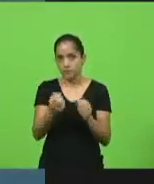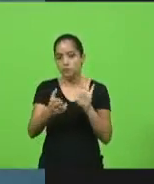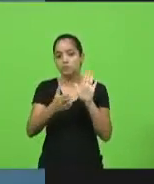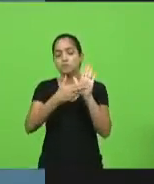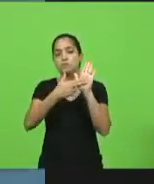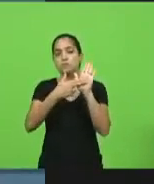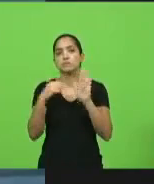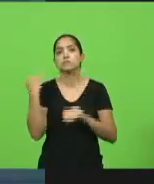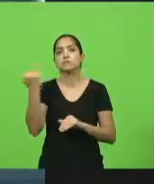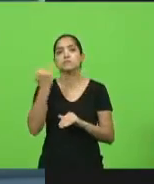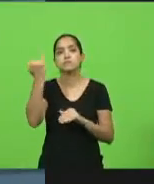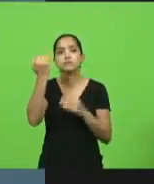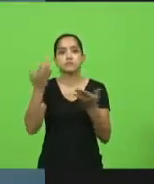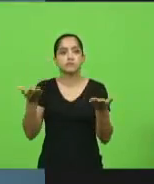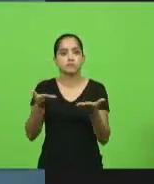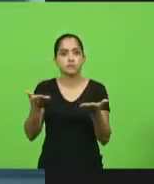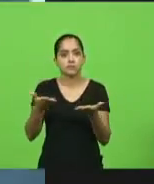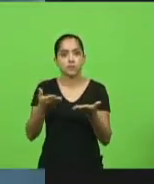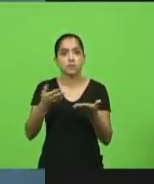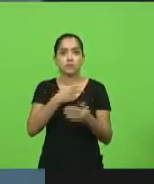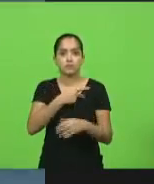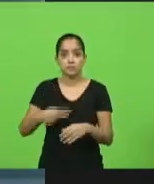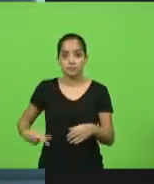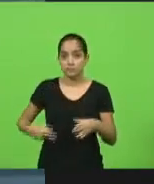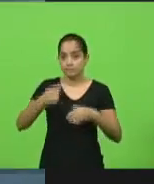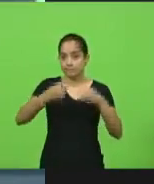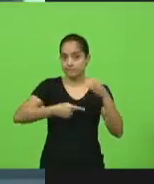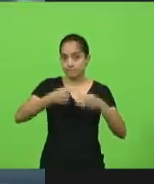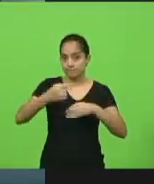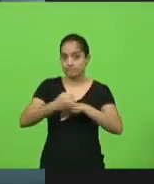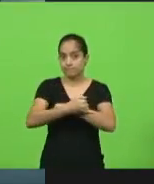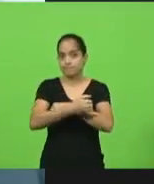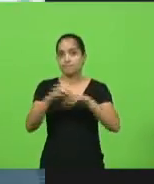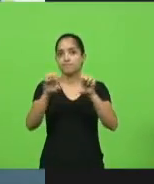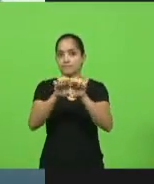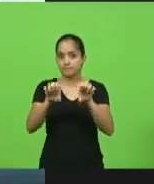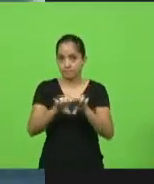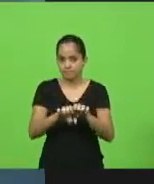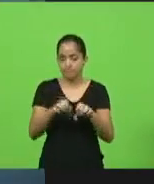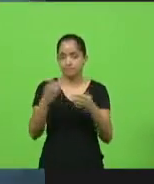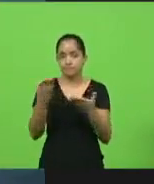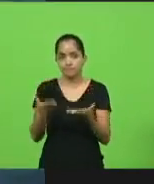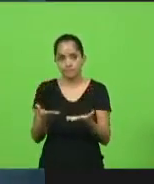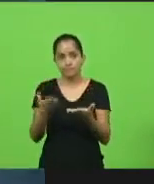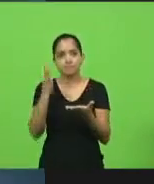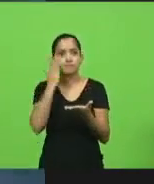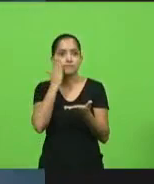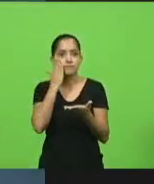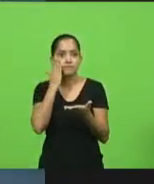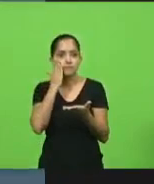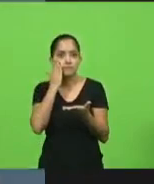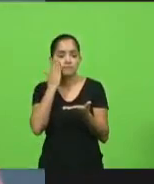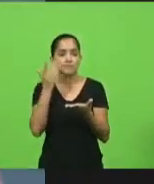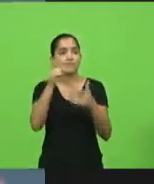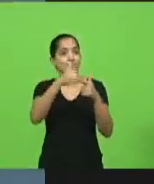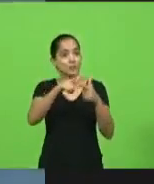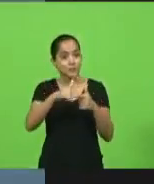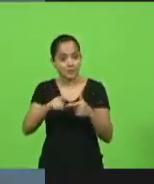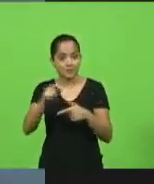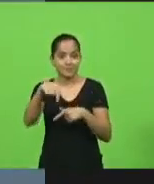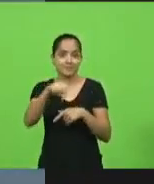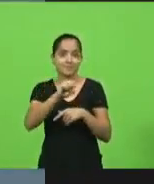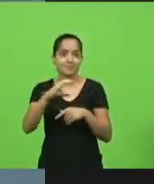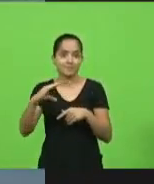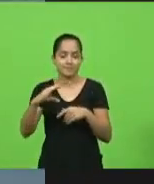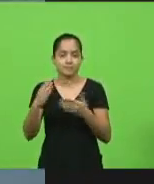agora na presidência da Comissão de Infraestrutura, e infraestrutura, a gente sabe, é o maior problema de Santa Catarina. Então,